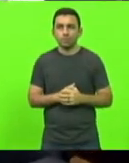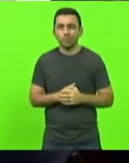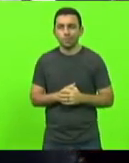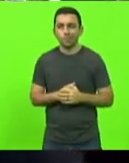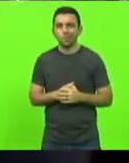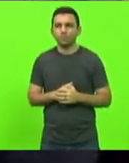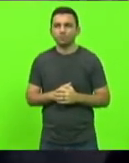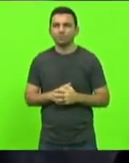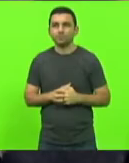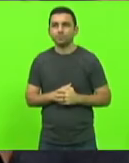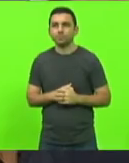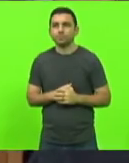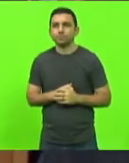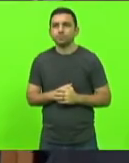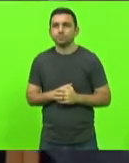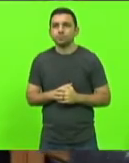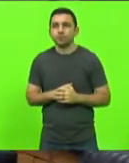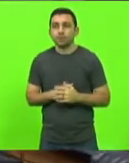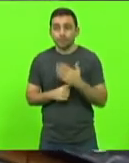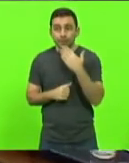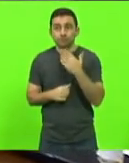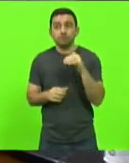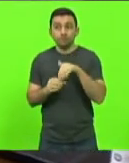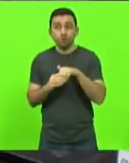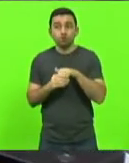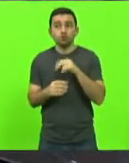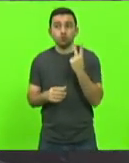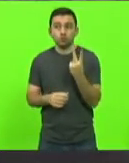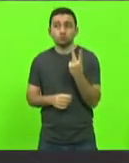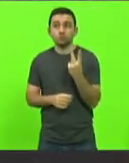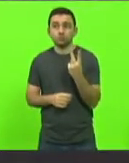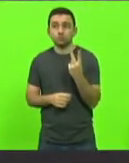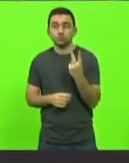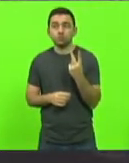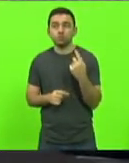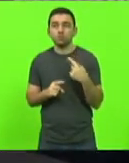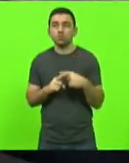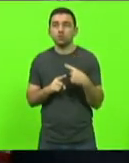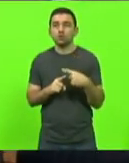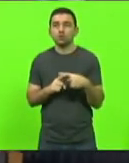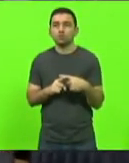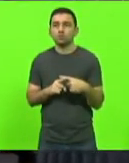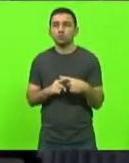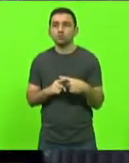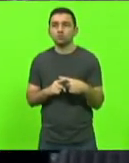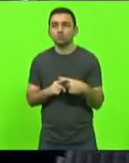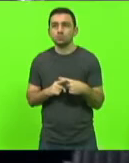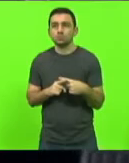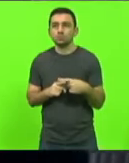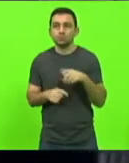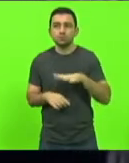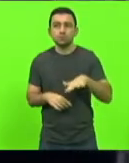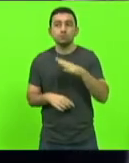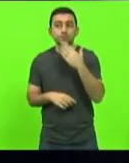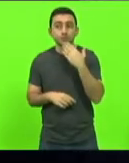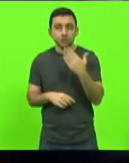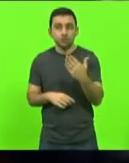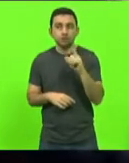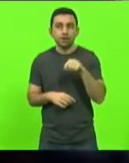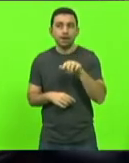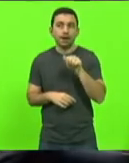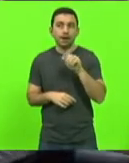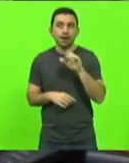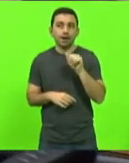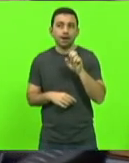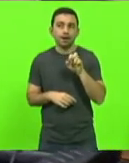Nunes. Peço para que seja o voto 2, sendo que o pedido foi da CAERTE, então,